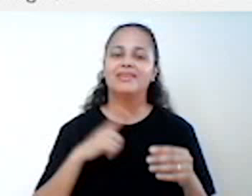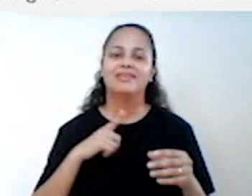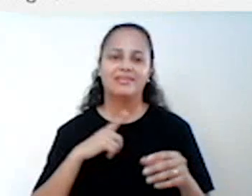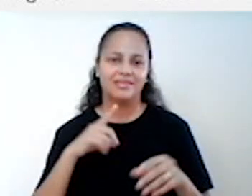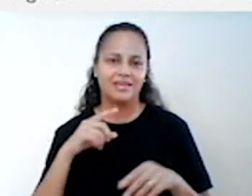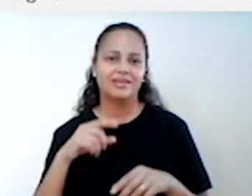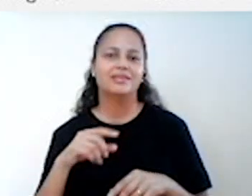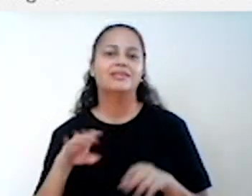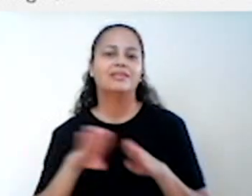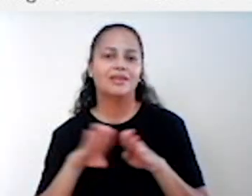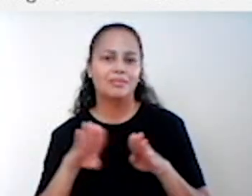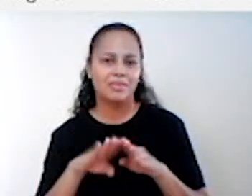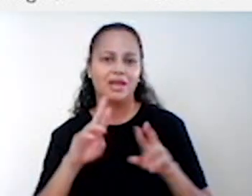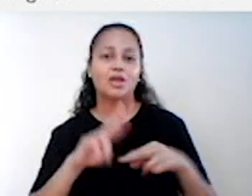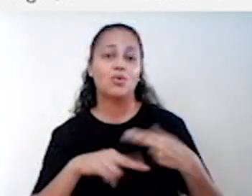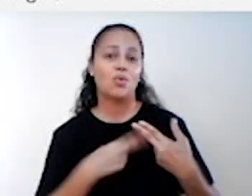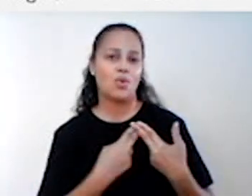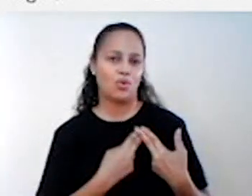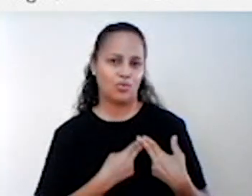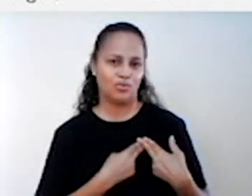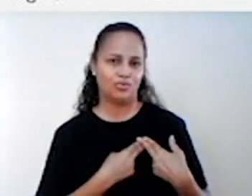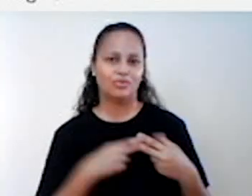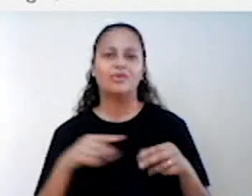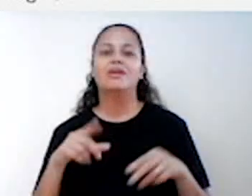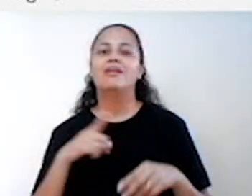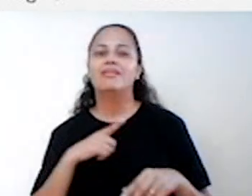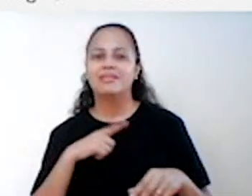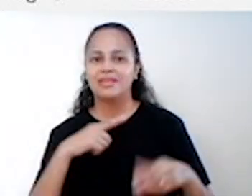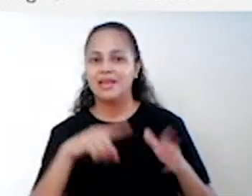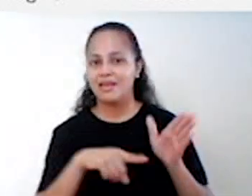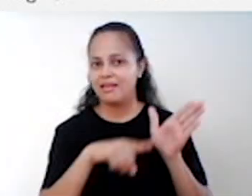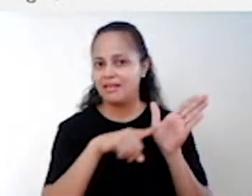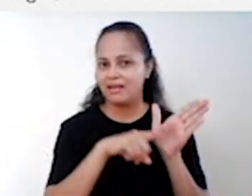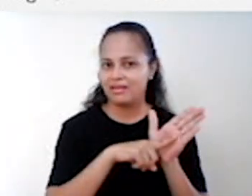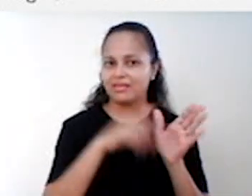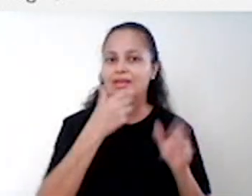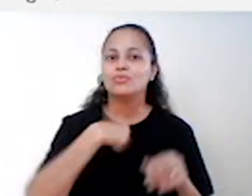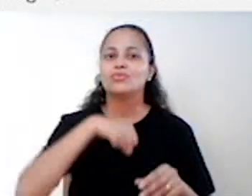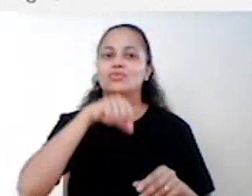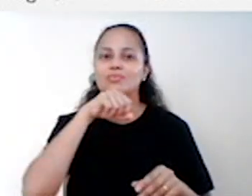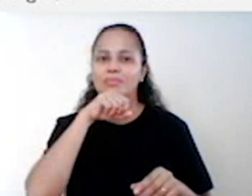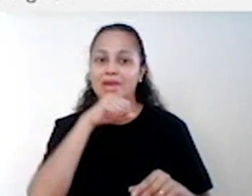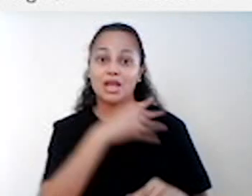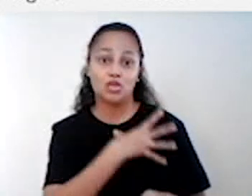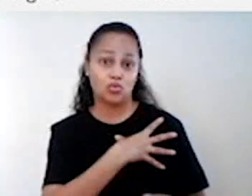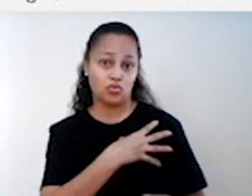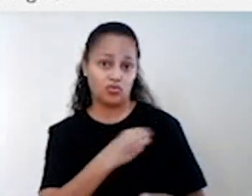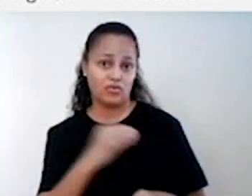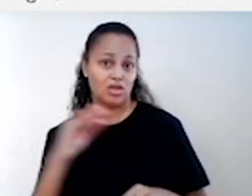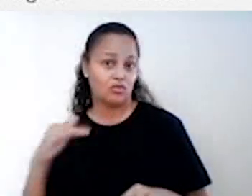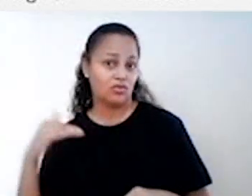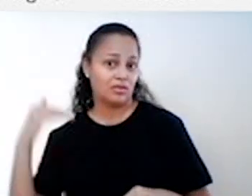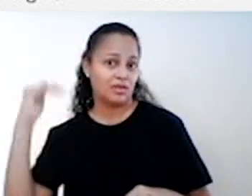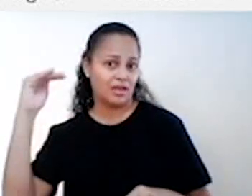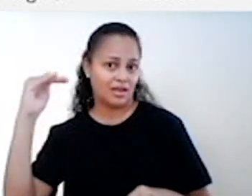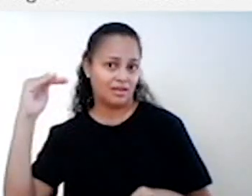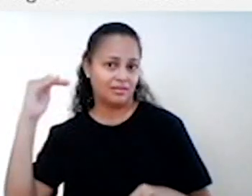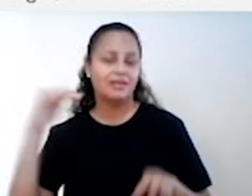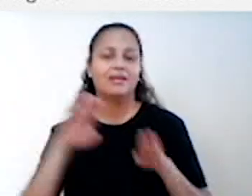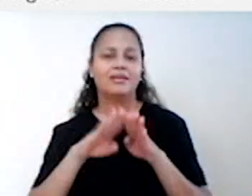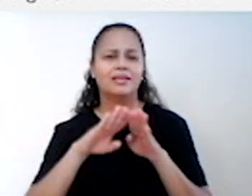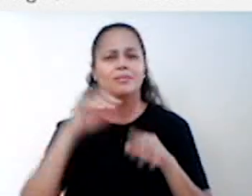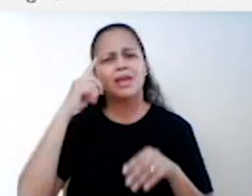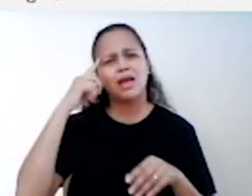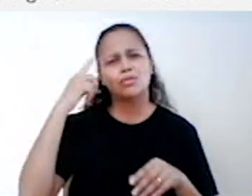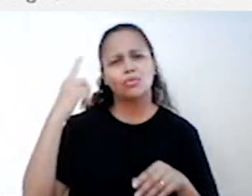existe o luto. Existe uma negação dos pais em admitir que os filhos crescem e que com esse crescimento vem as